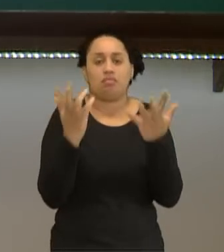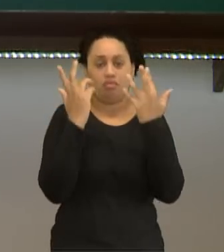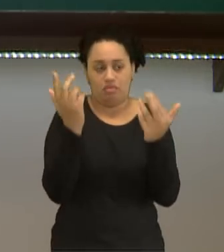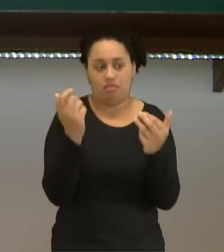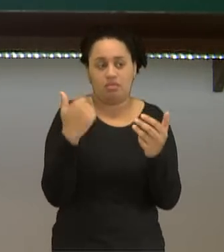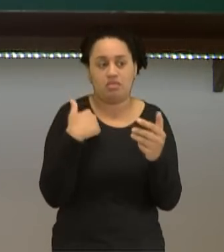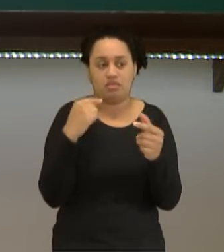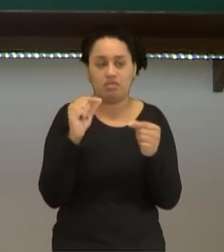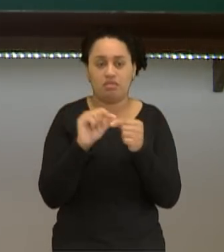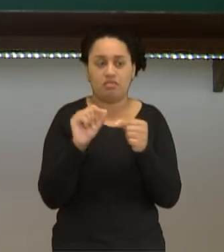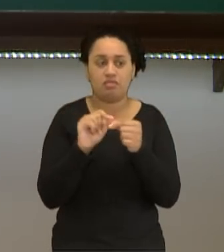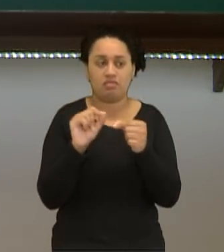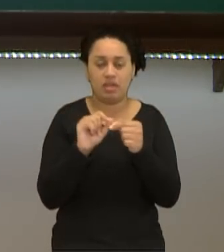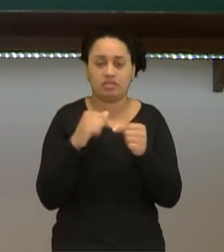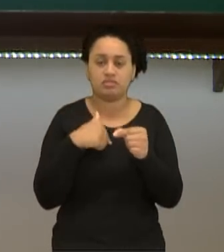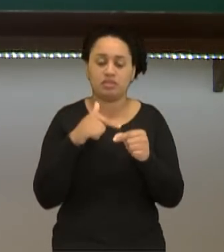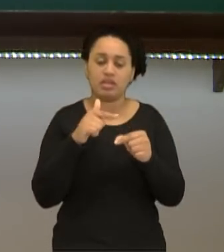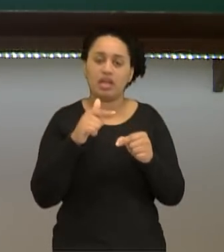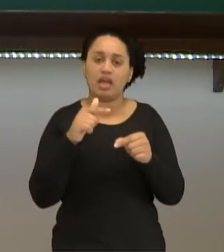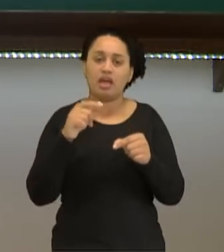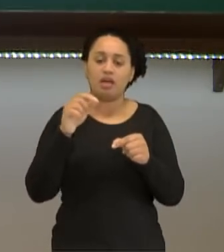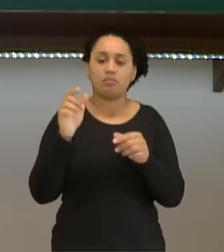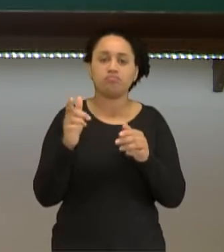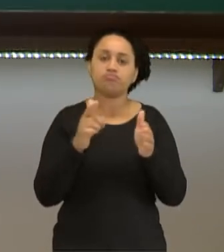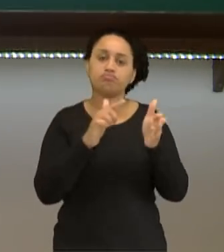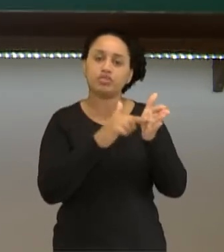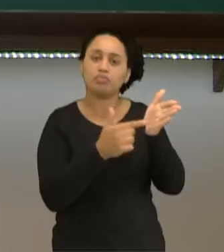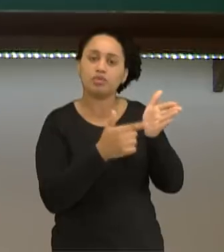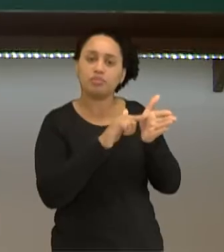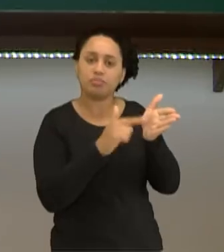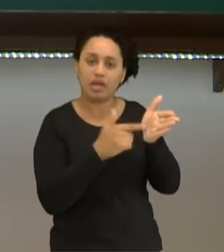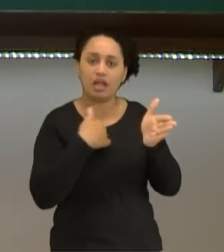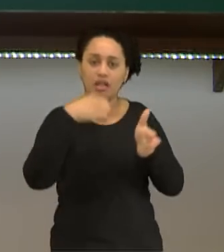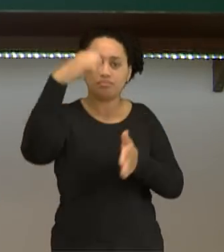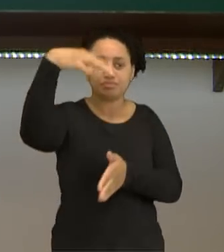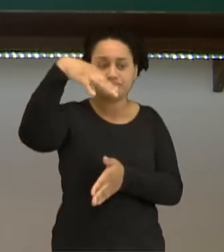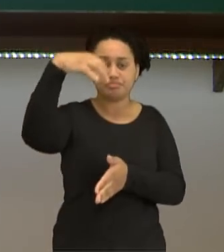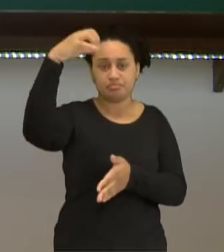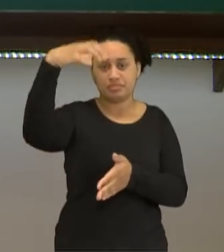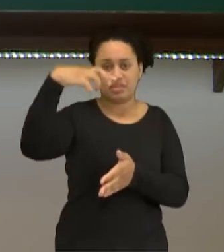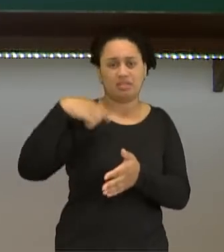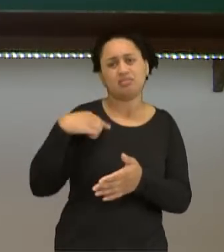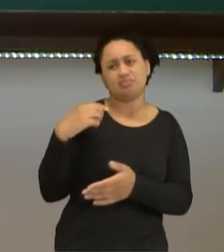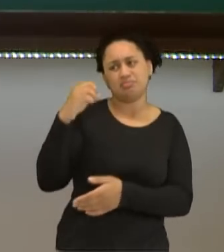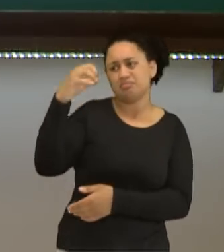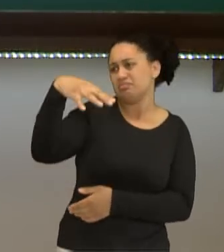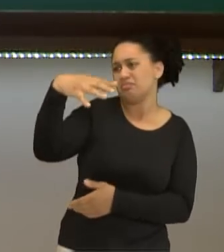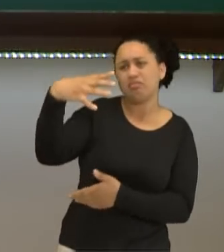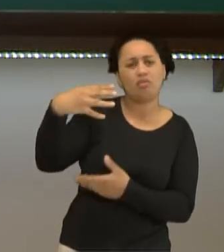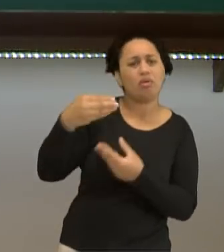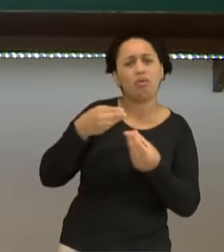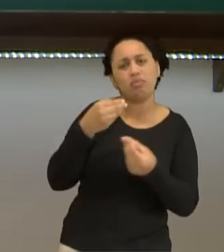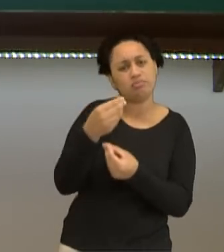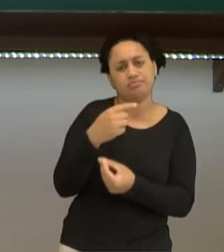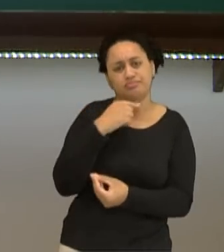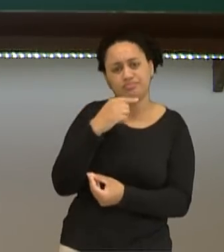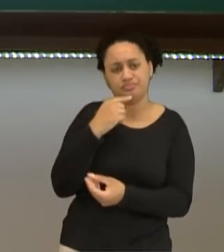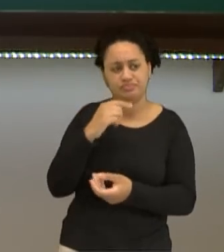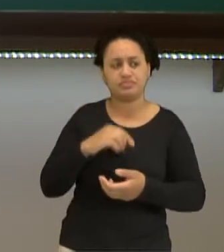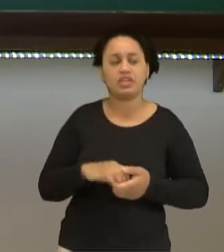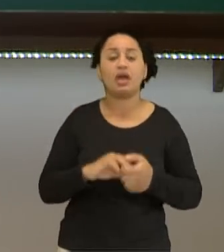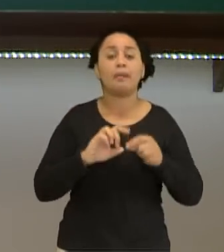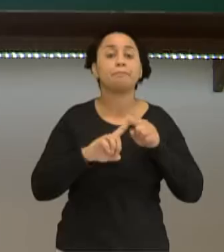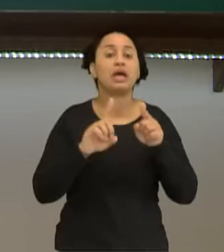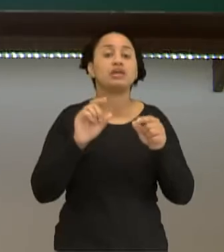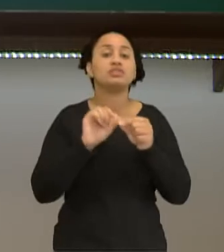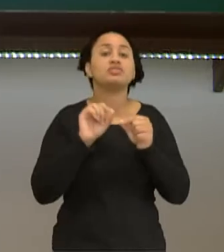se eu ligo o interruptor aqui desse composto, a lâmpada já deveria estar acesa. Mas olha o que é que eu